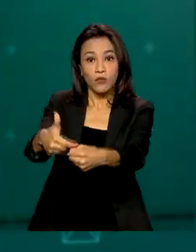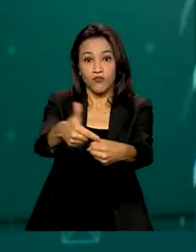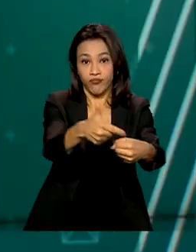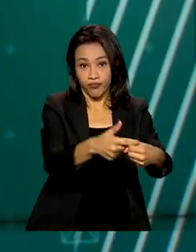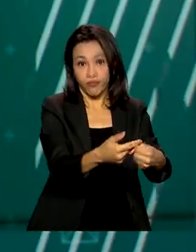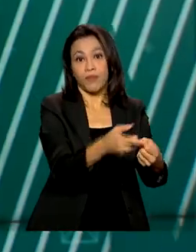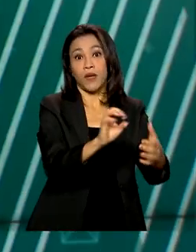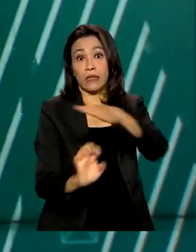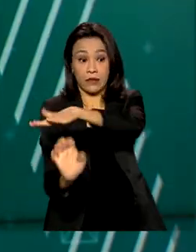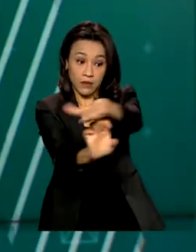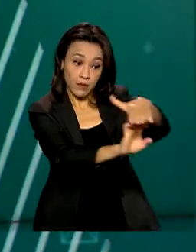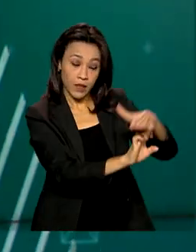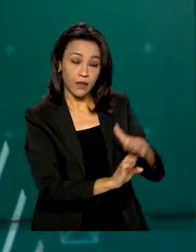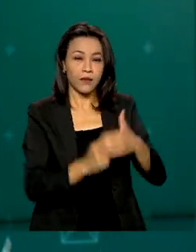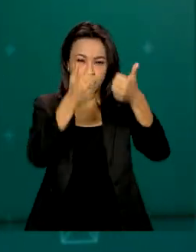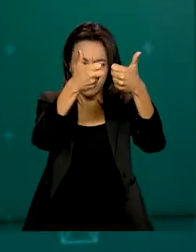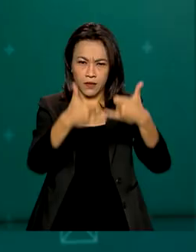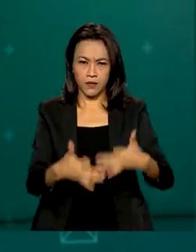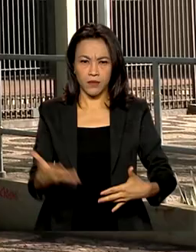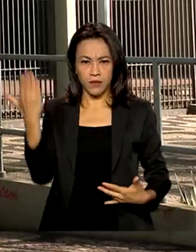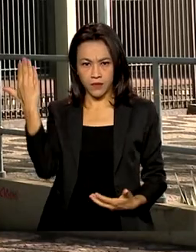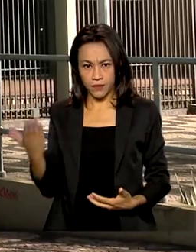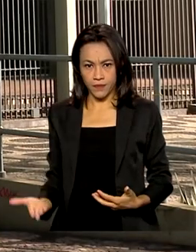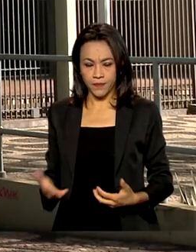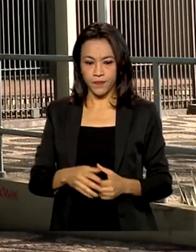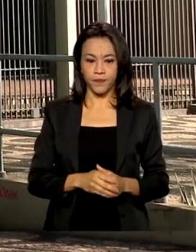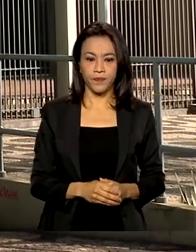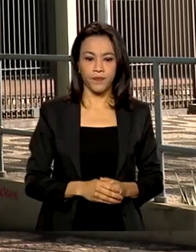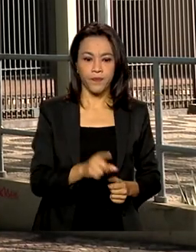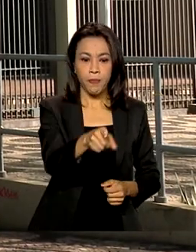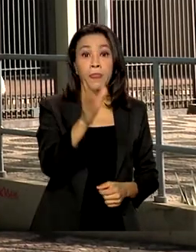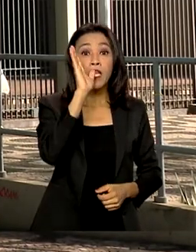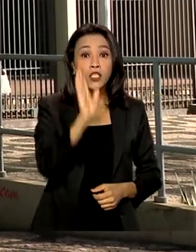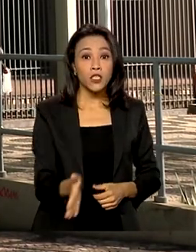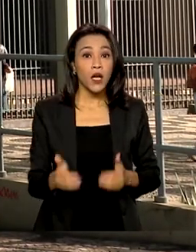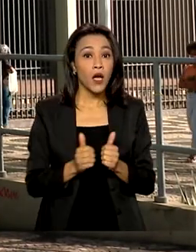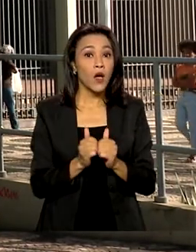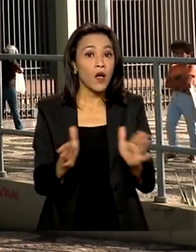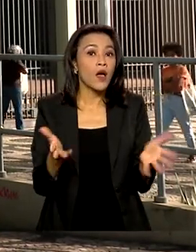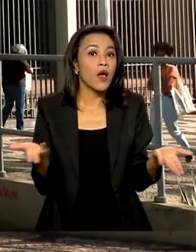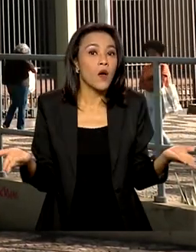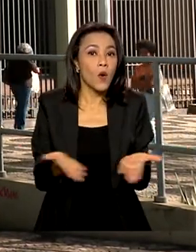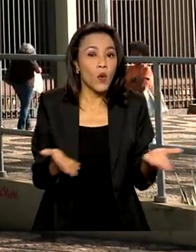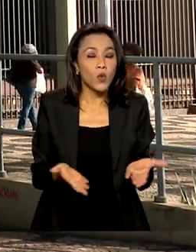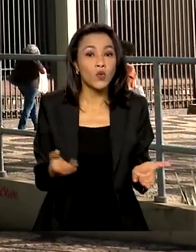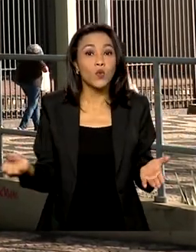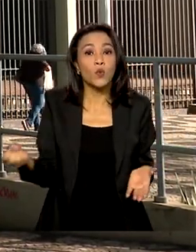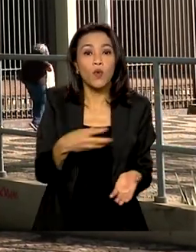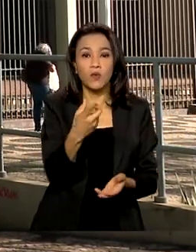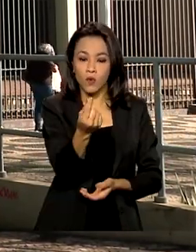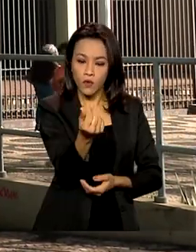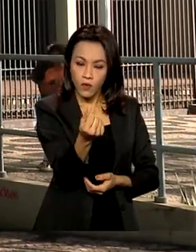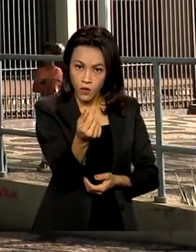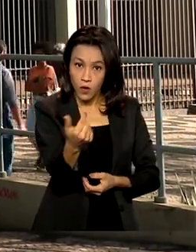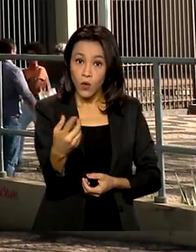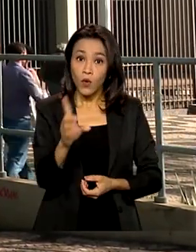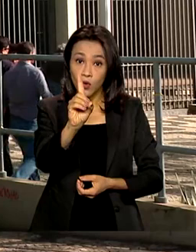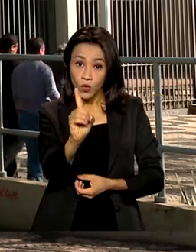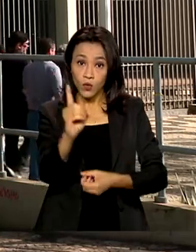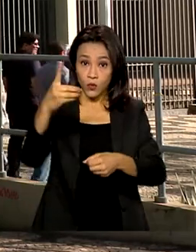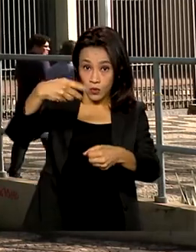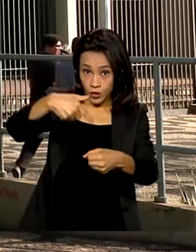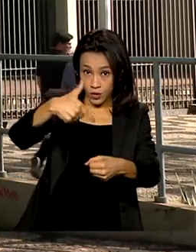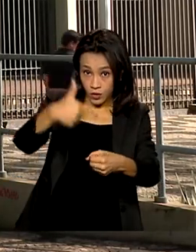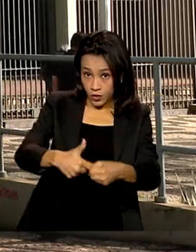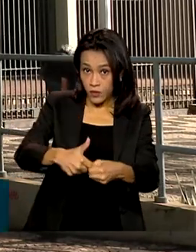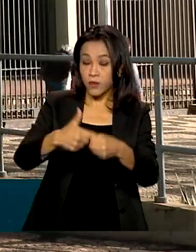Os detalhes com o repórter Maurício de Almeida. Já está valendo a partir de hoje o novo preço do litro do diesel nas refinarias da Petrobras.